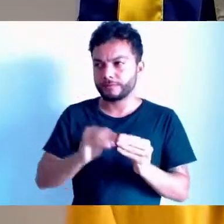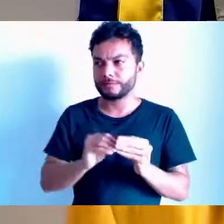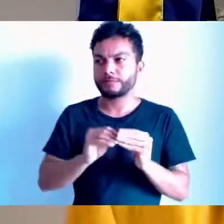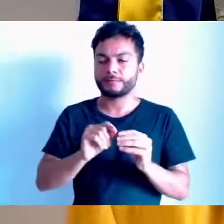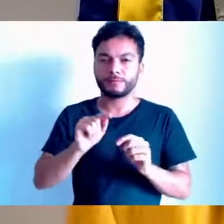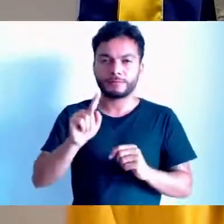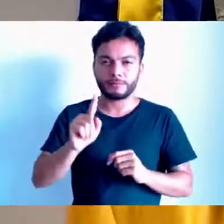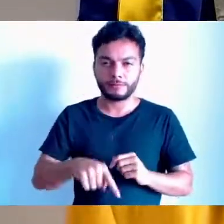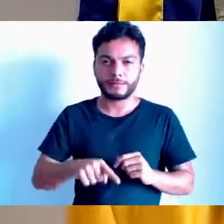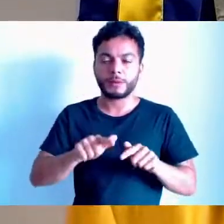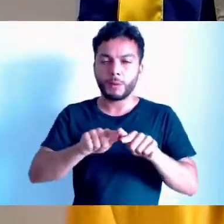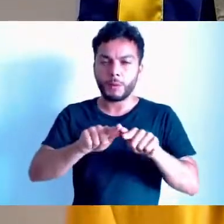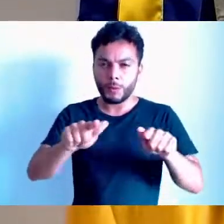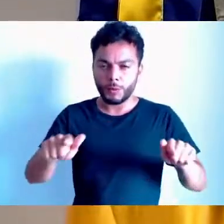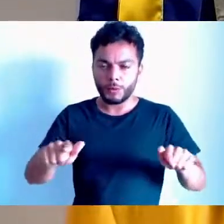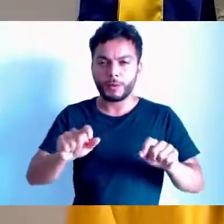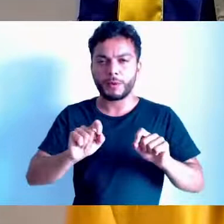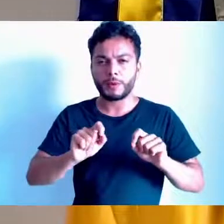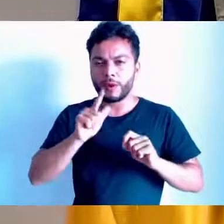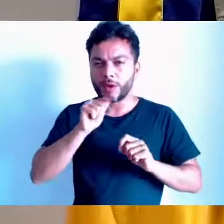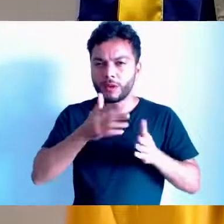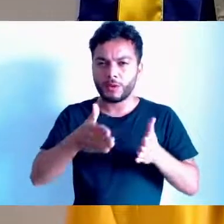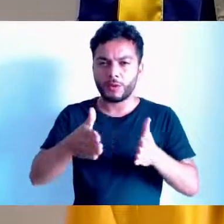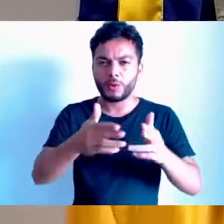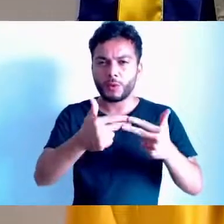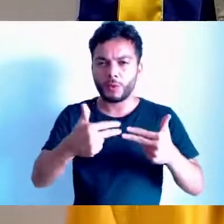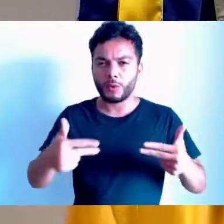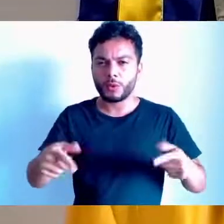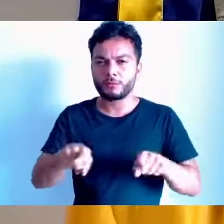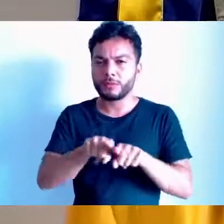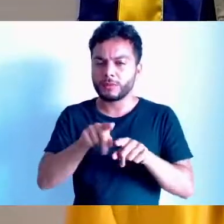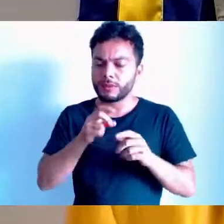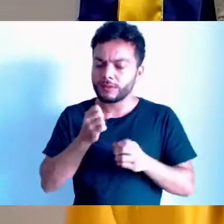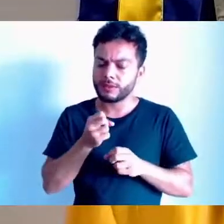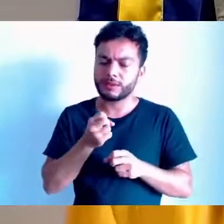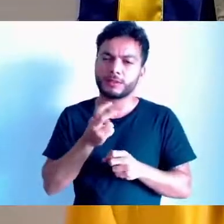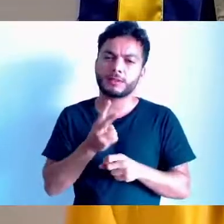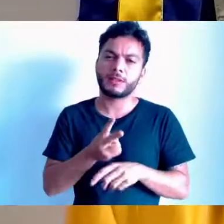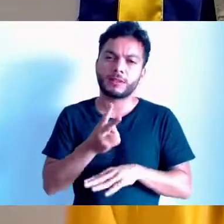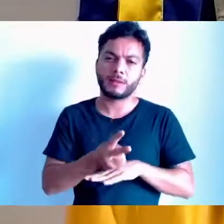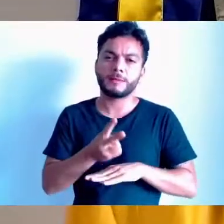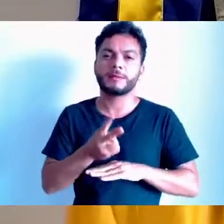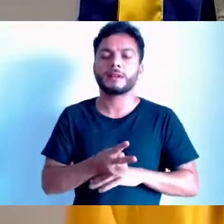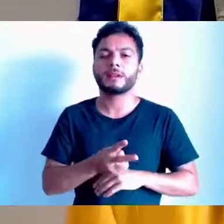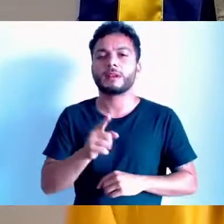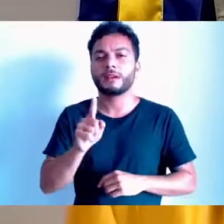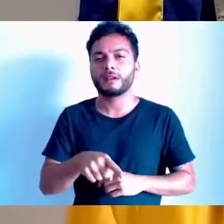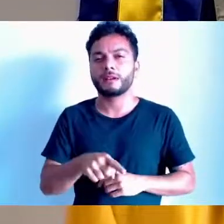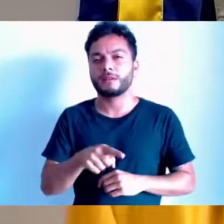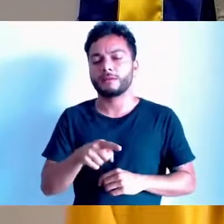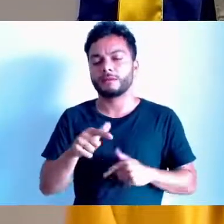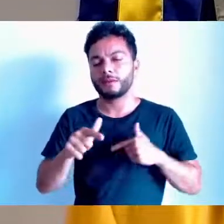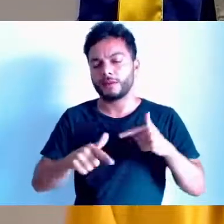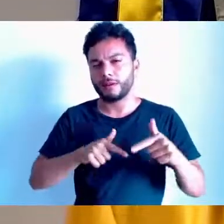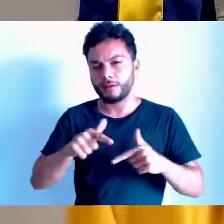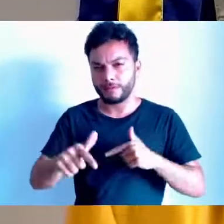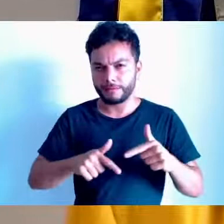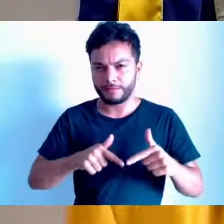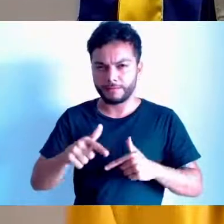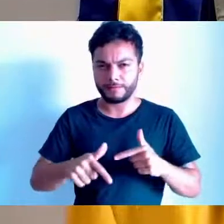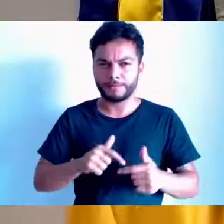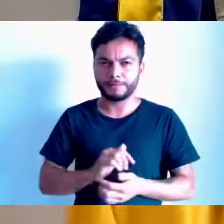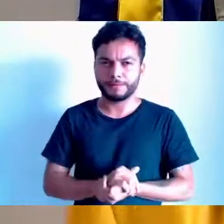precisa continuar a obra e, principalmente, lutar pelos molhos do rio. Quer dizer, já foi uma obra